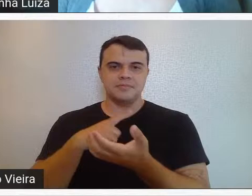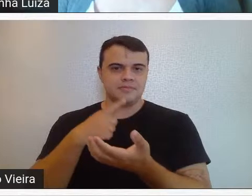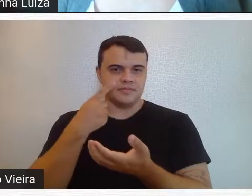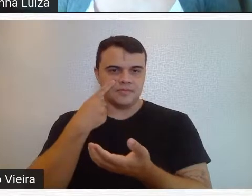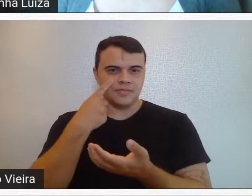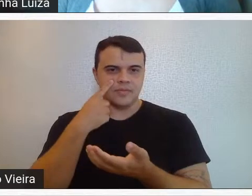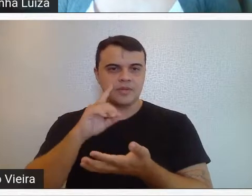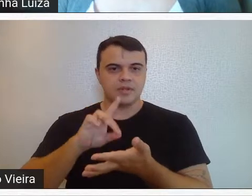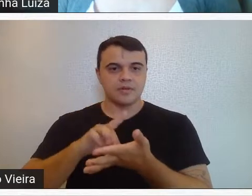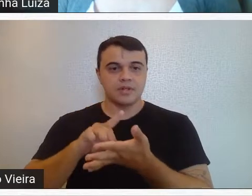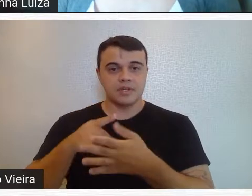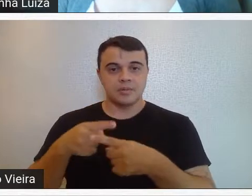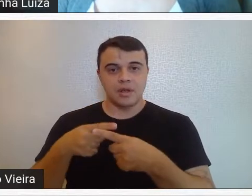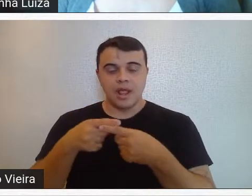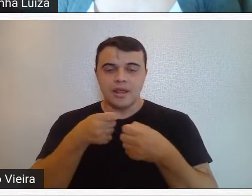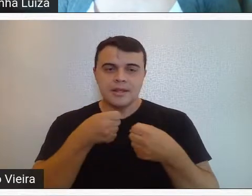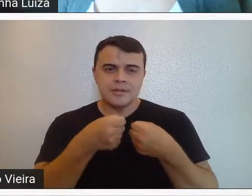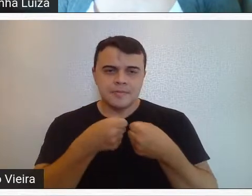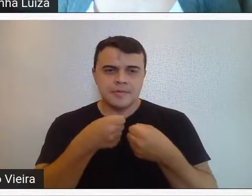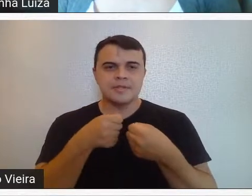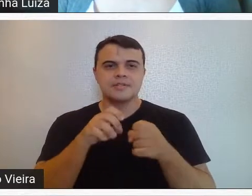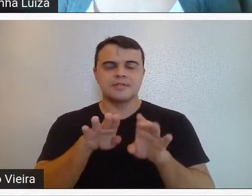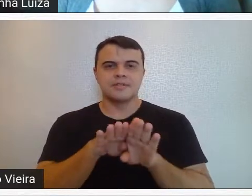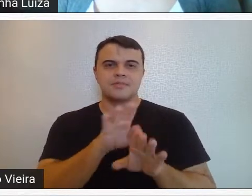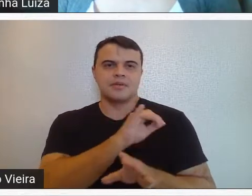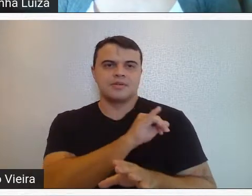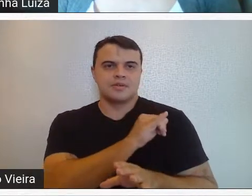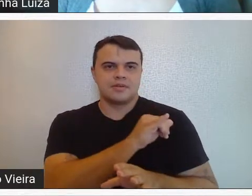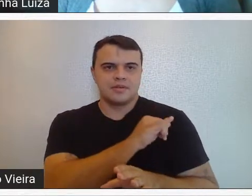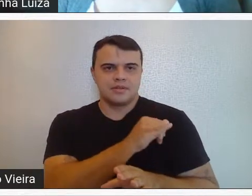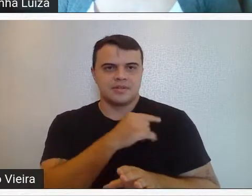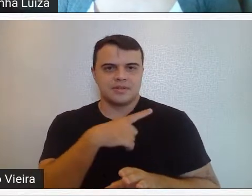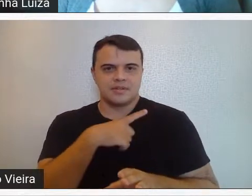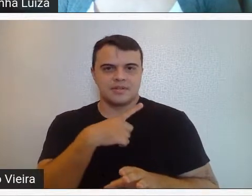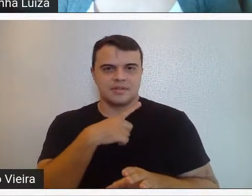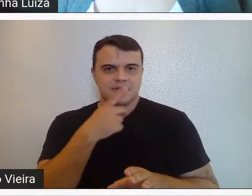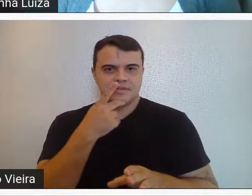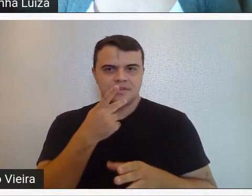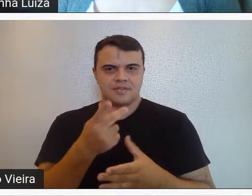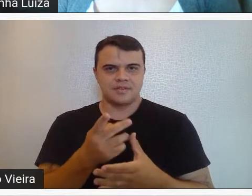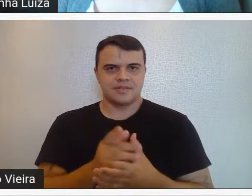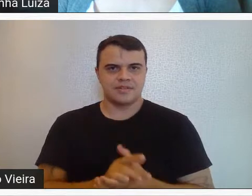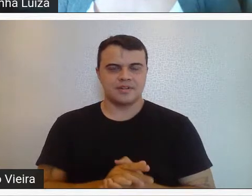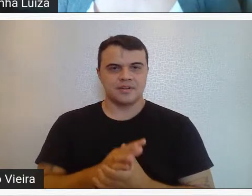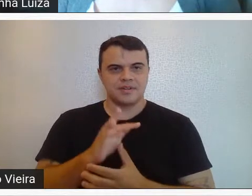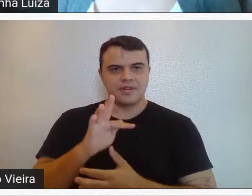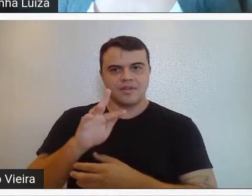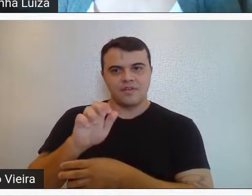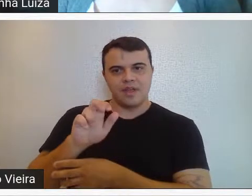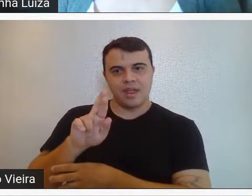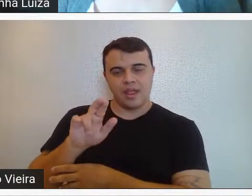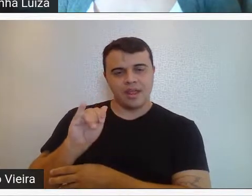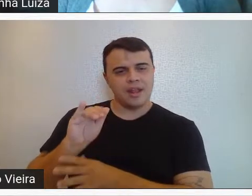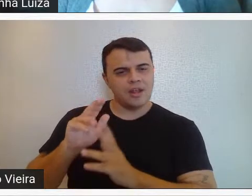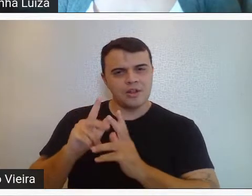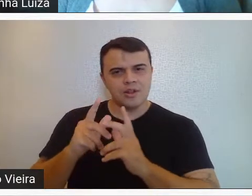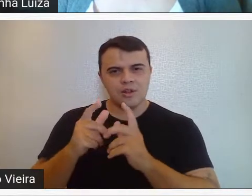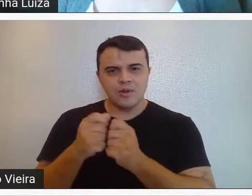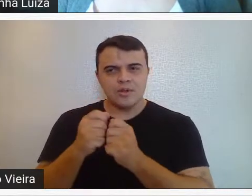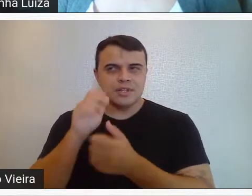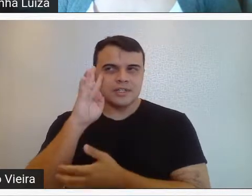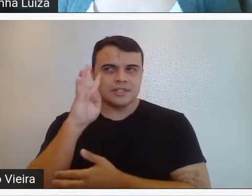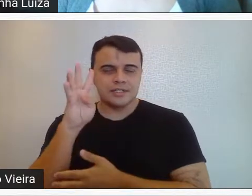inclusive, a imprensa do Rio, o Ferreira Goulart, todas as teorias